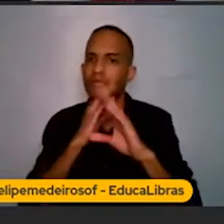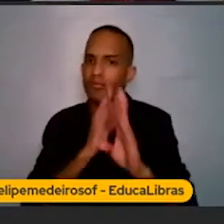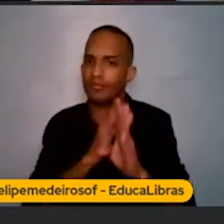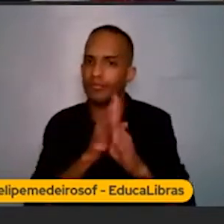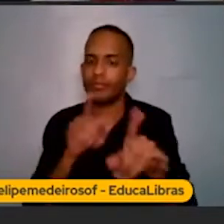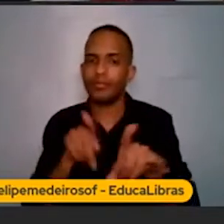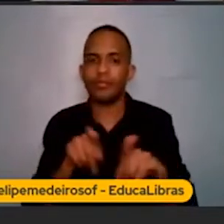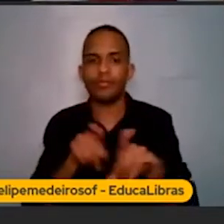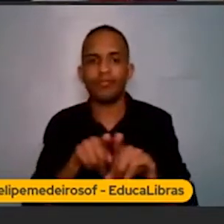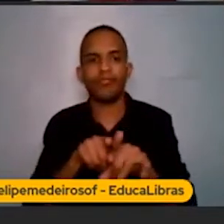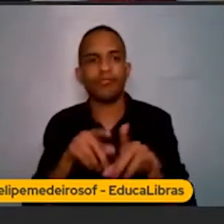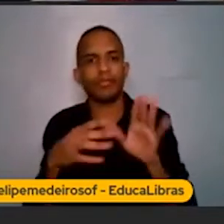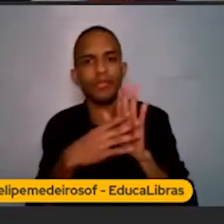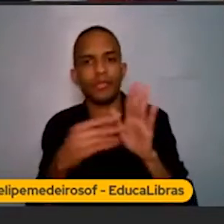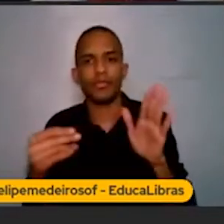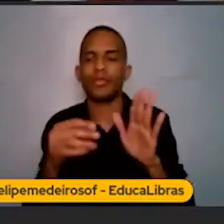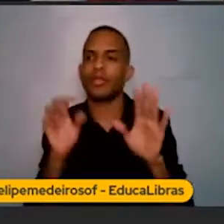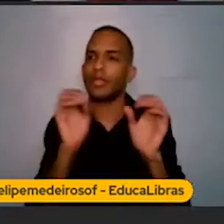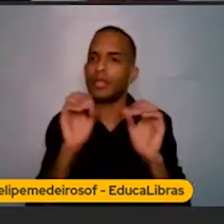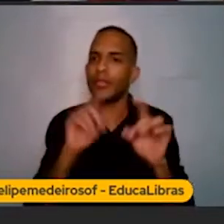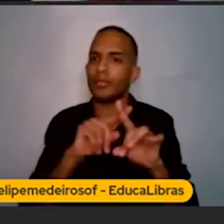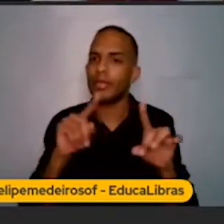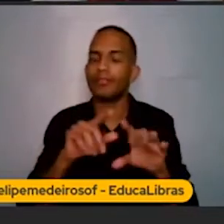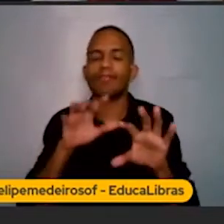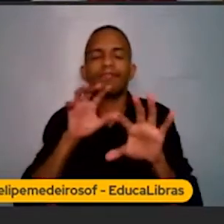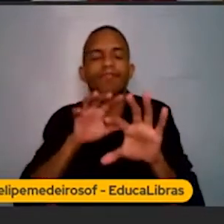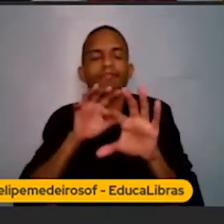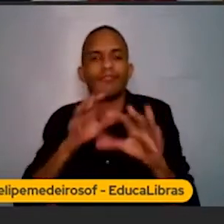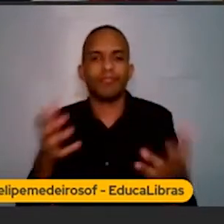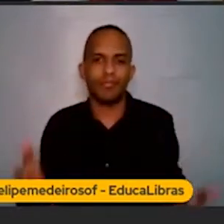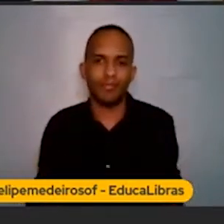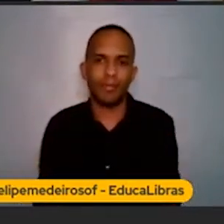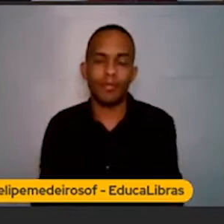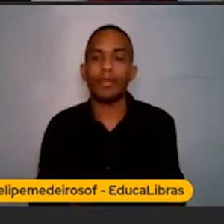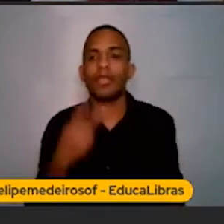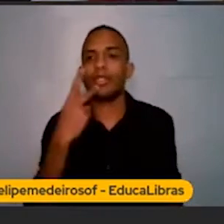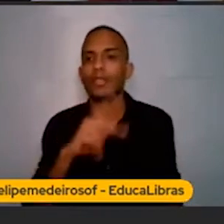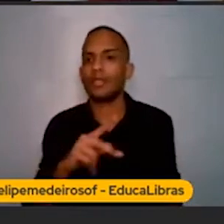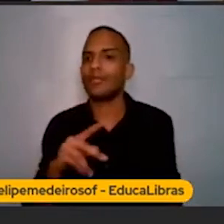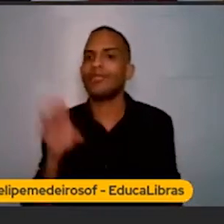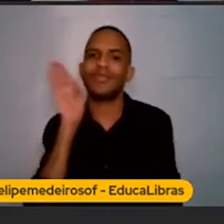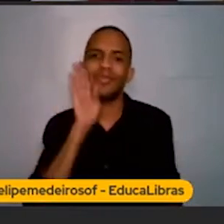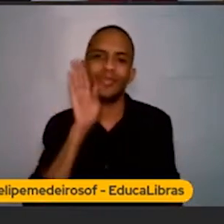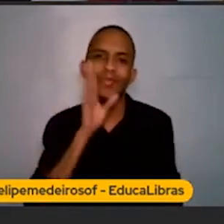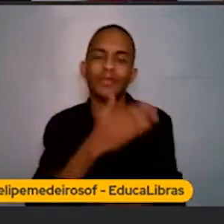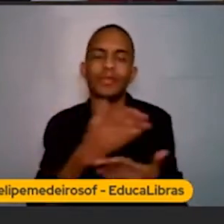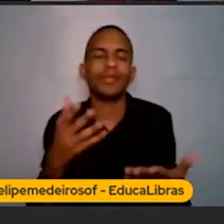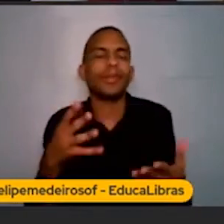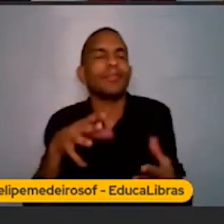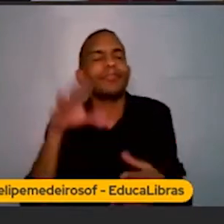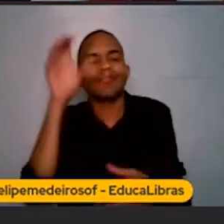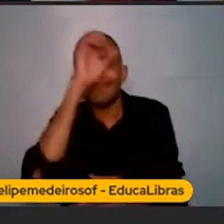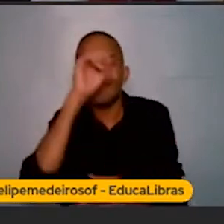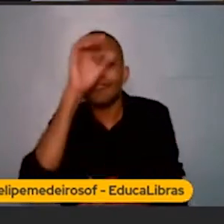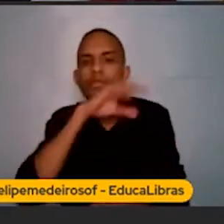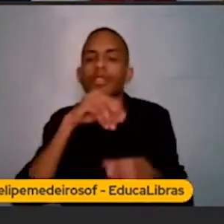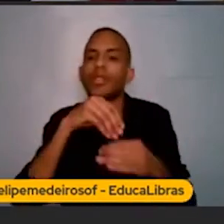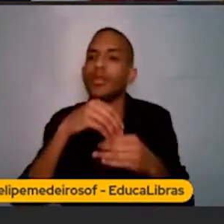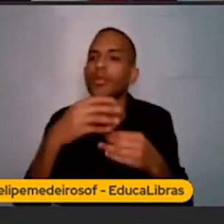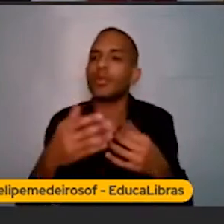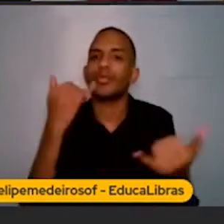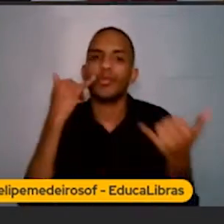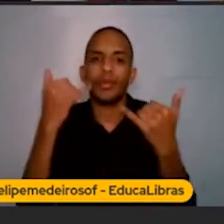famoso se inspire, mas não copie. Então, é muito, muito, muito legal você se inspirar no conteúdo dos outros. Você viu que